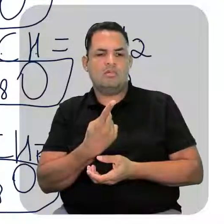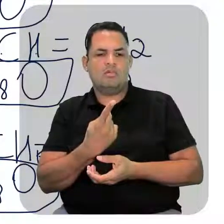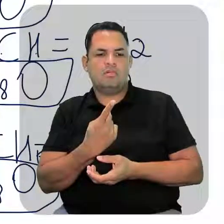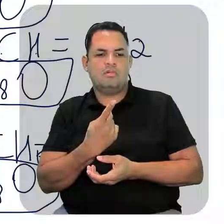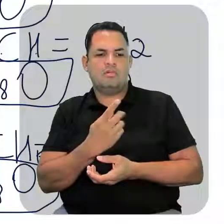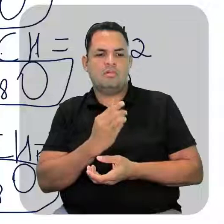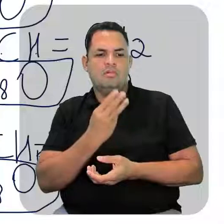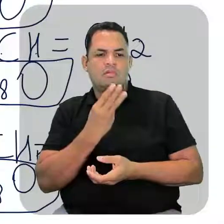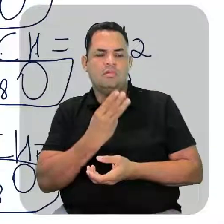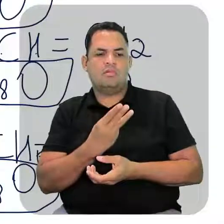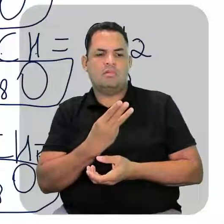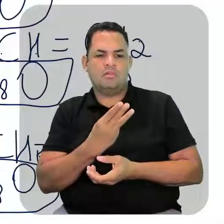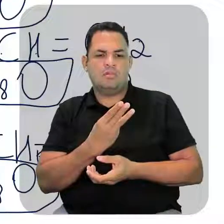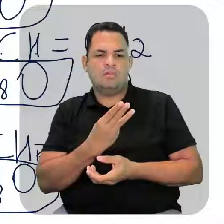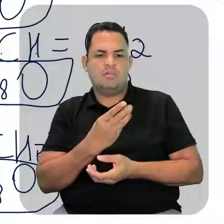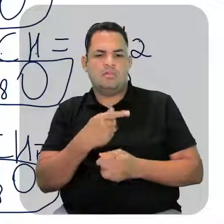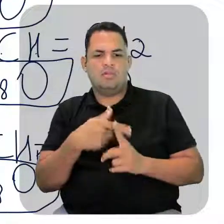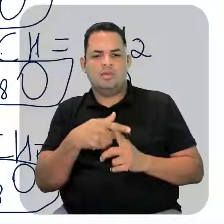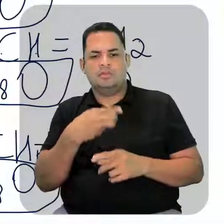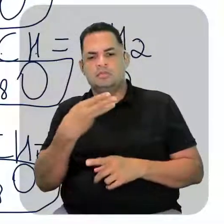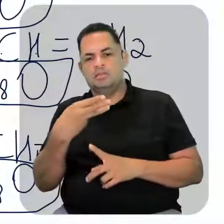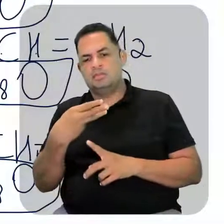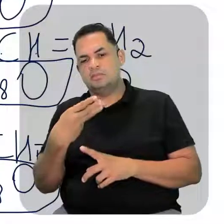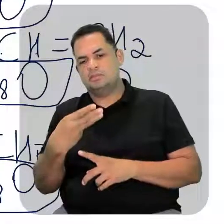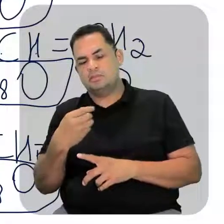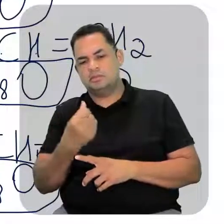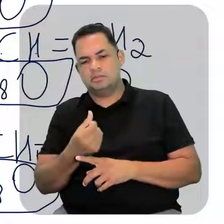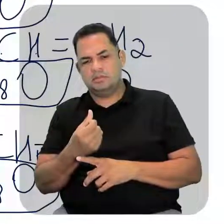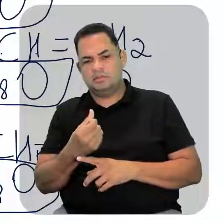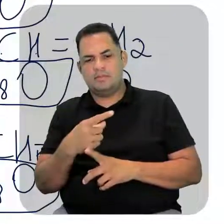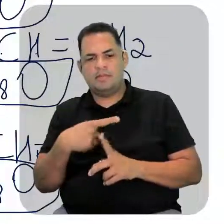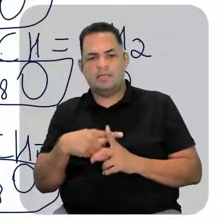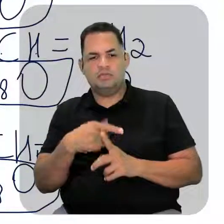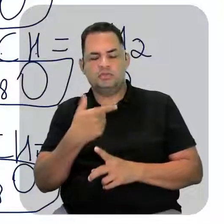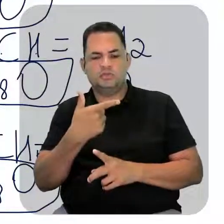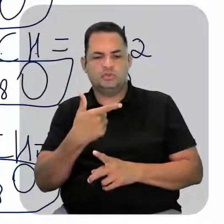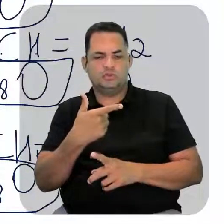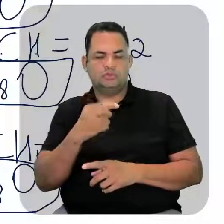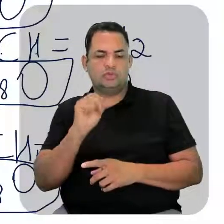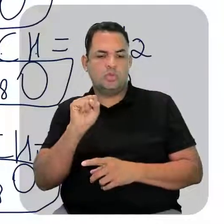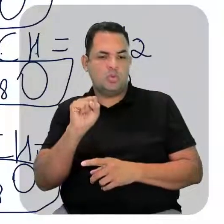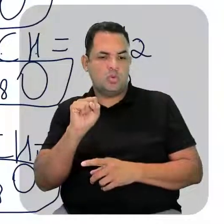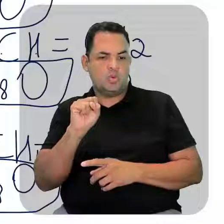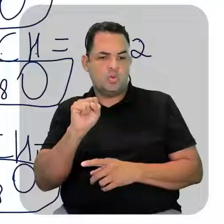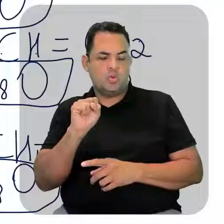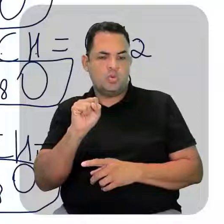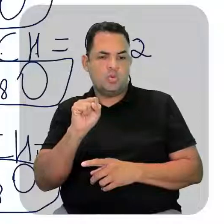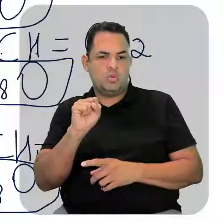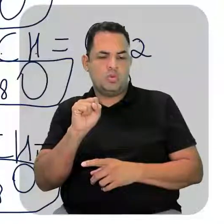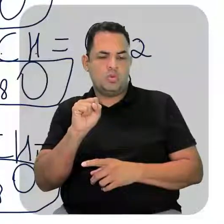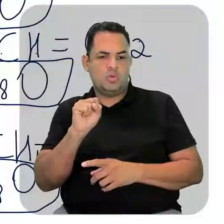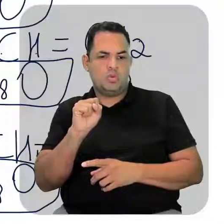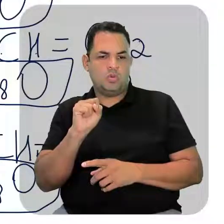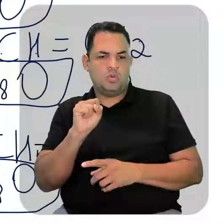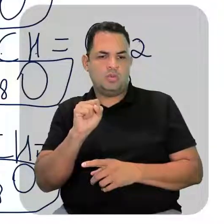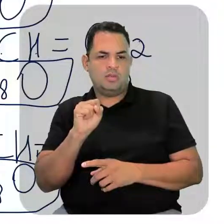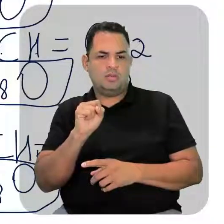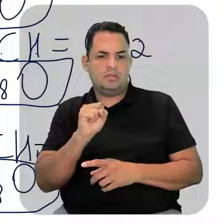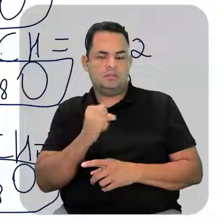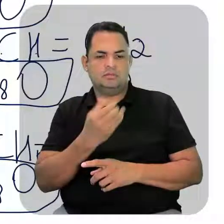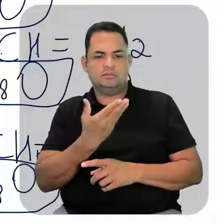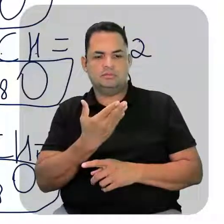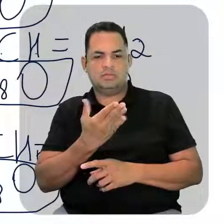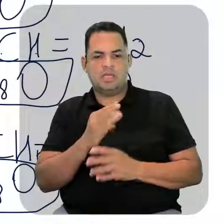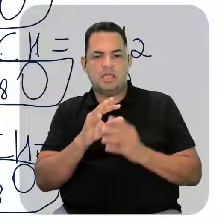H, 3 com 3, 6. Com 2, 8. Só tem um oxigênio. Então, essa é a fórmula